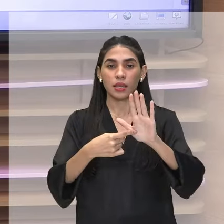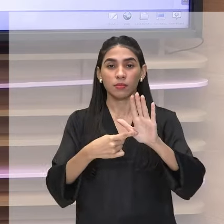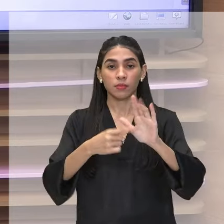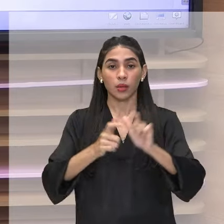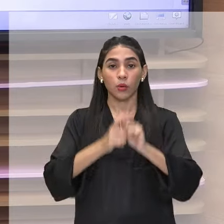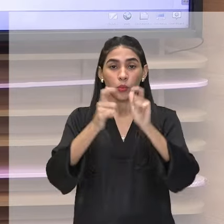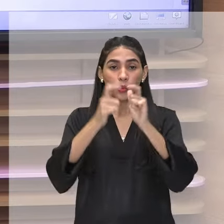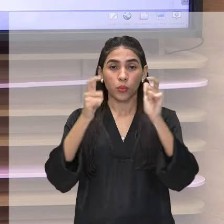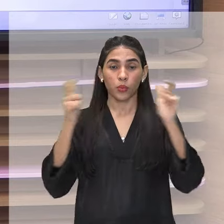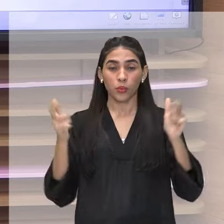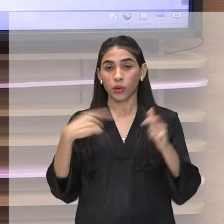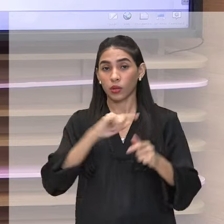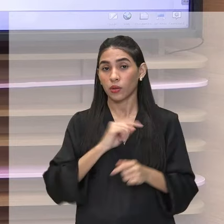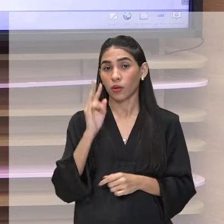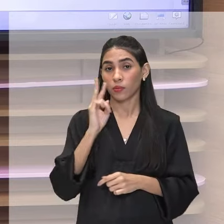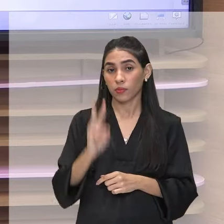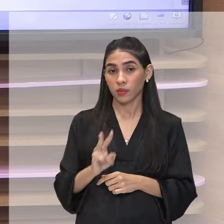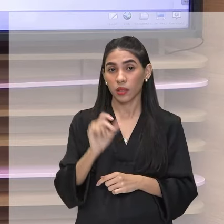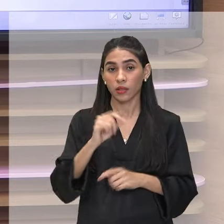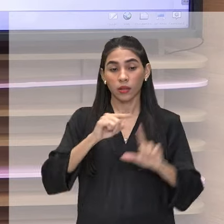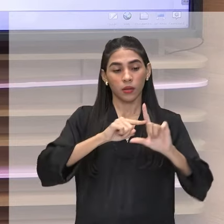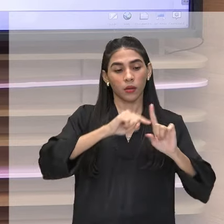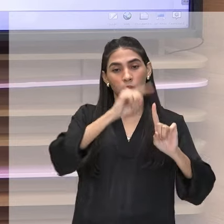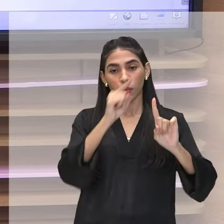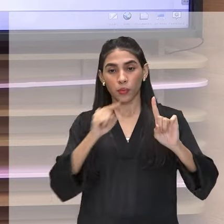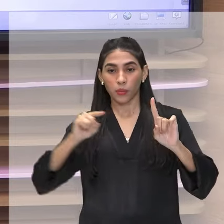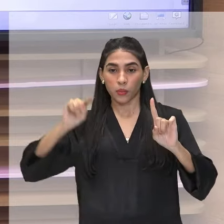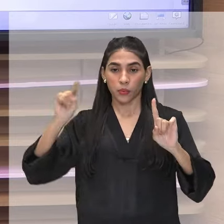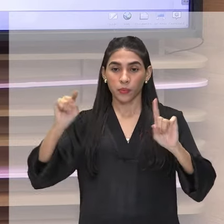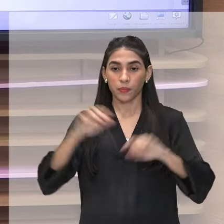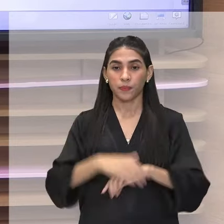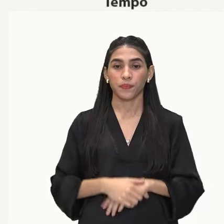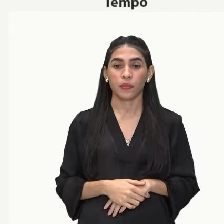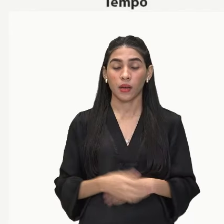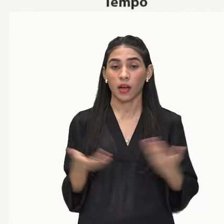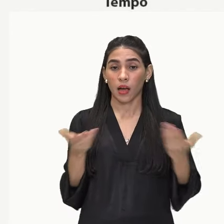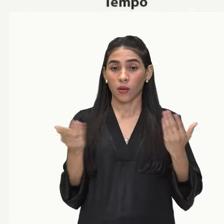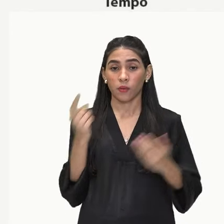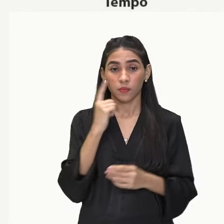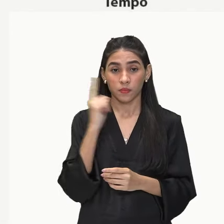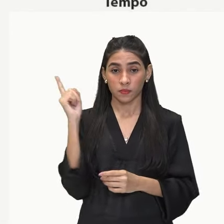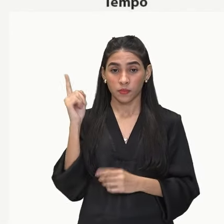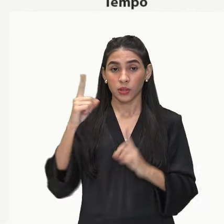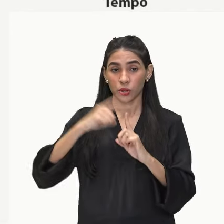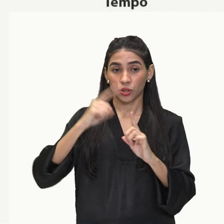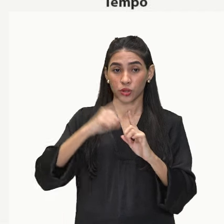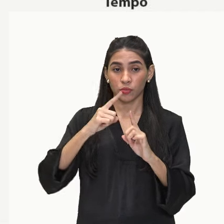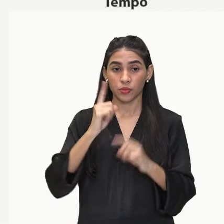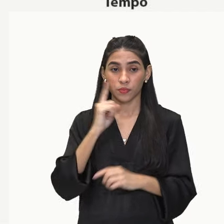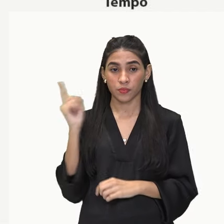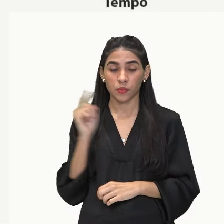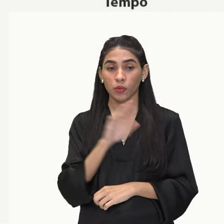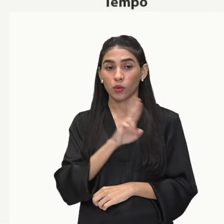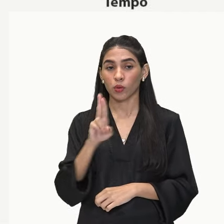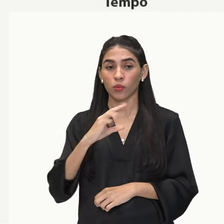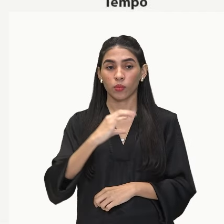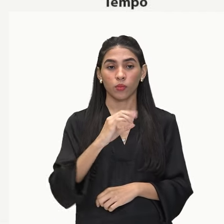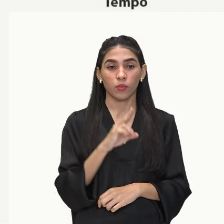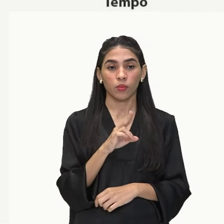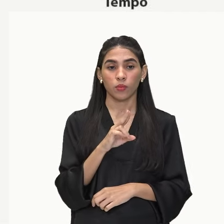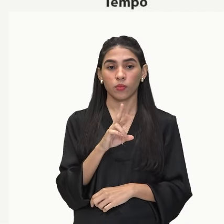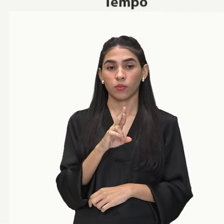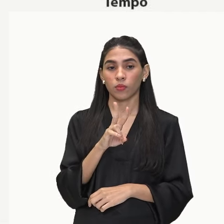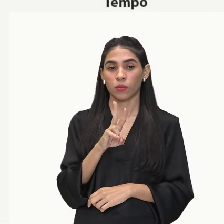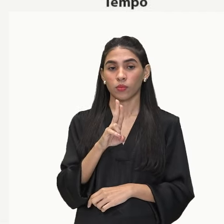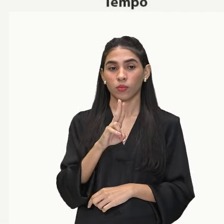observa essa diferença nas curvas que ele realiza. Então, gente vai observar o primeiro tipo, que é denominado de curva S.